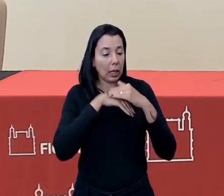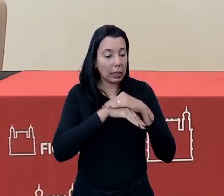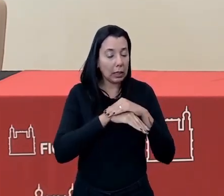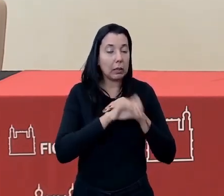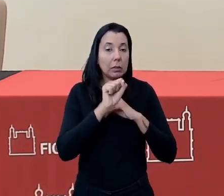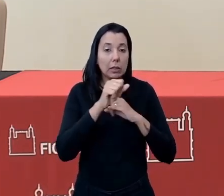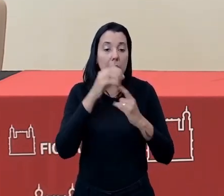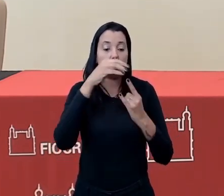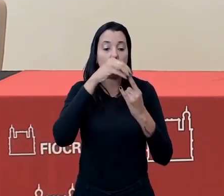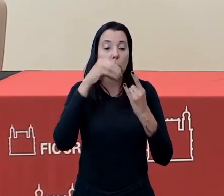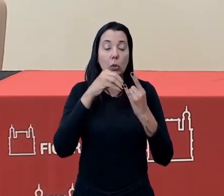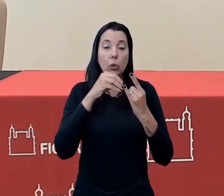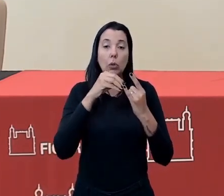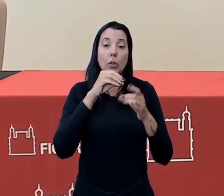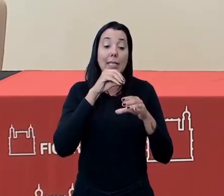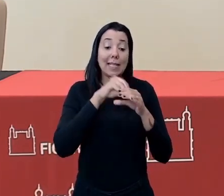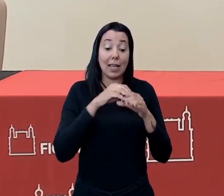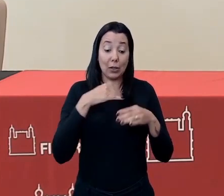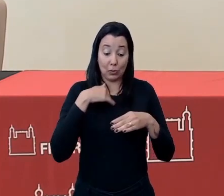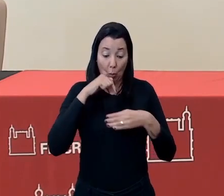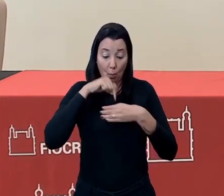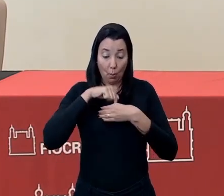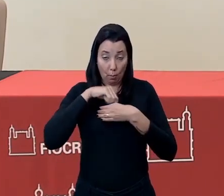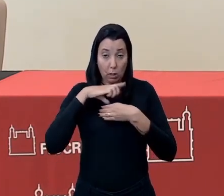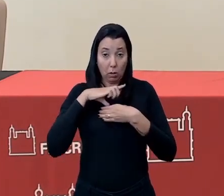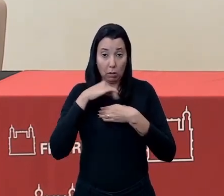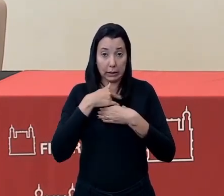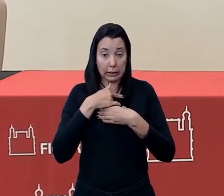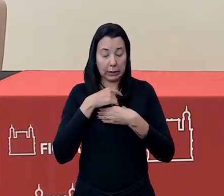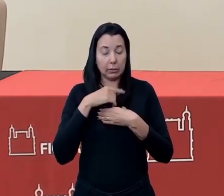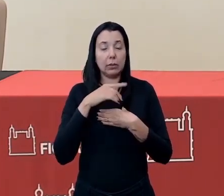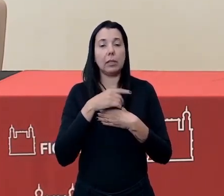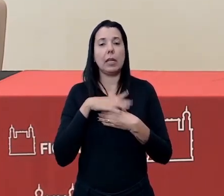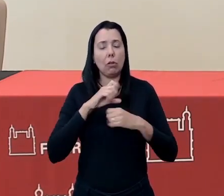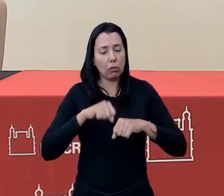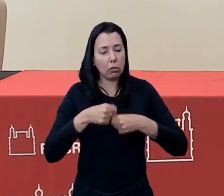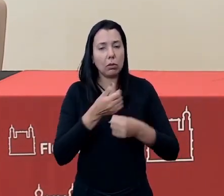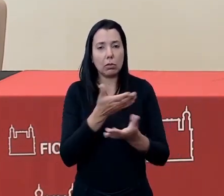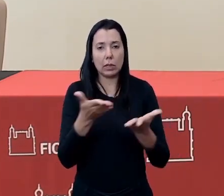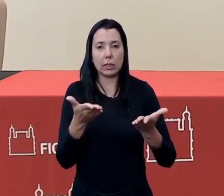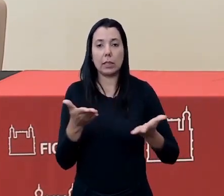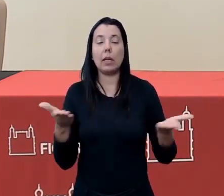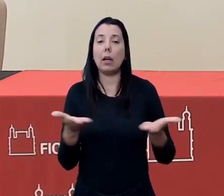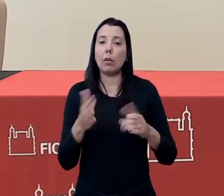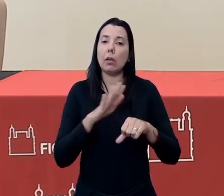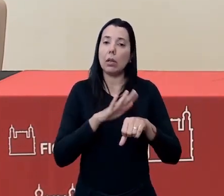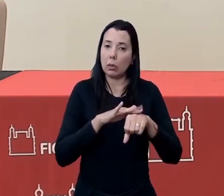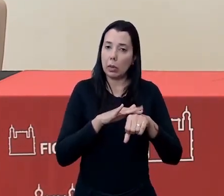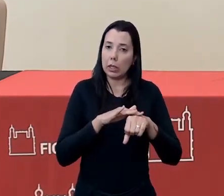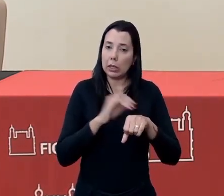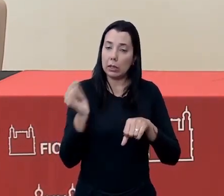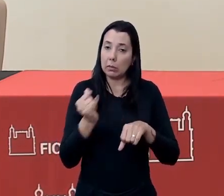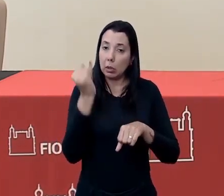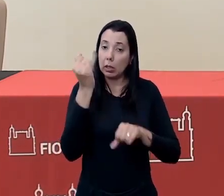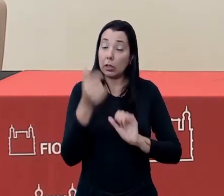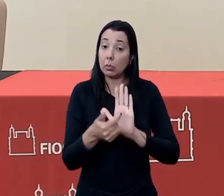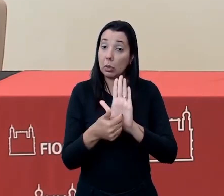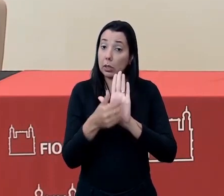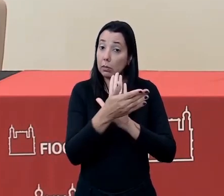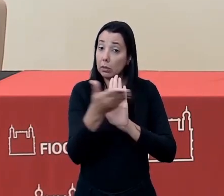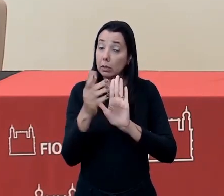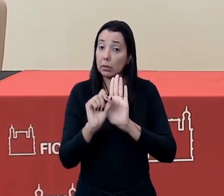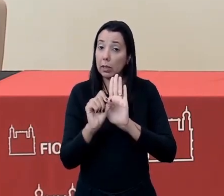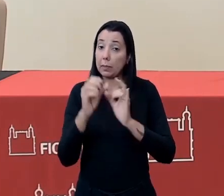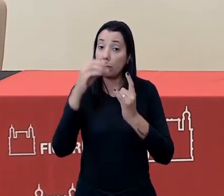Fiocruz dentro de nós, e eu reforço isso aqui com vocês. Mas, agora, na pandemia, é importante colocar para vocês,